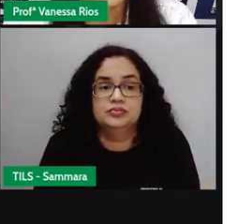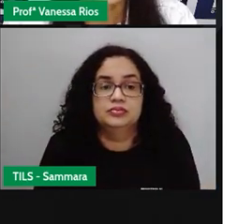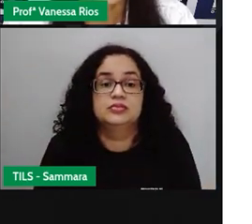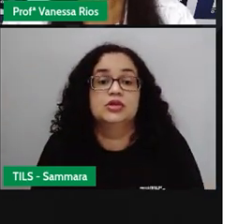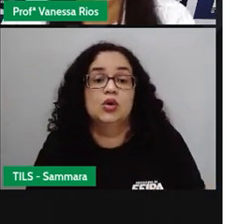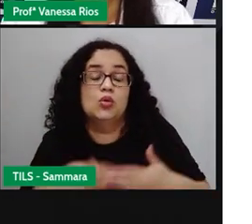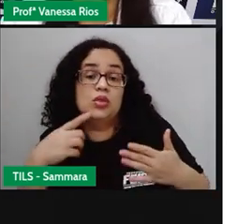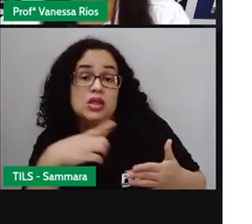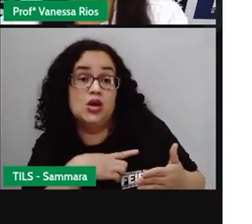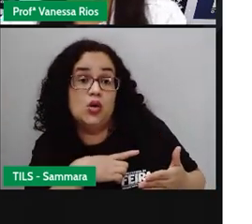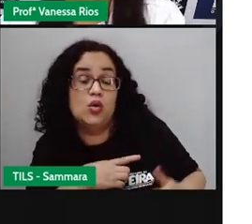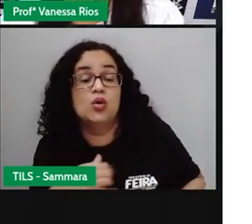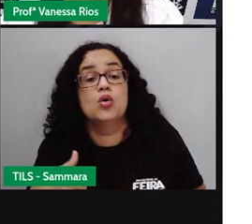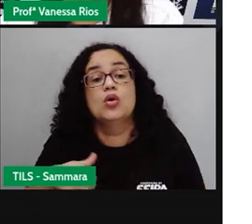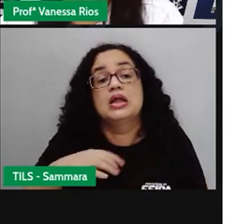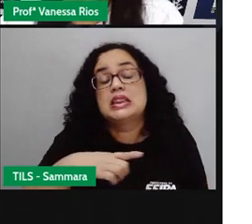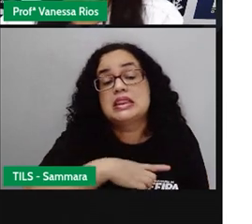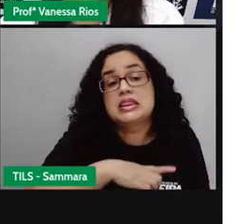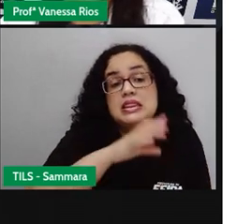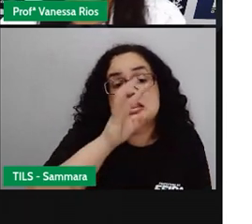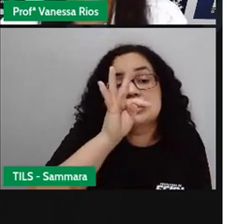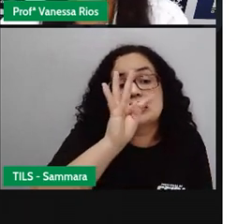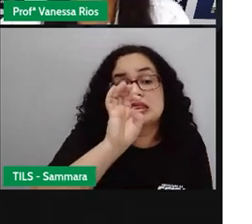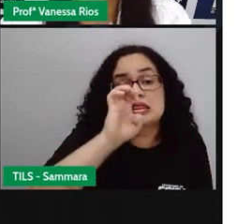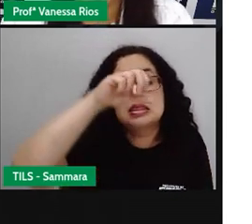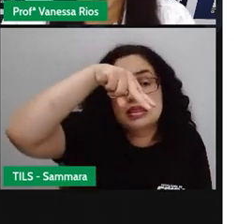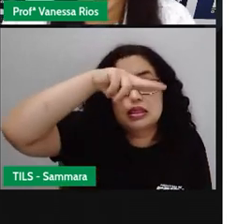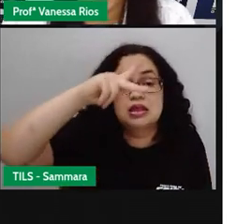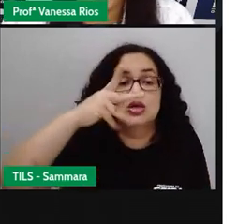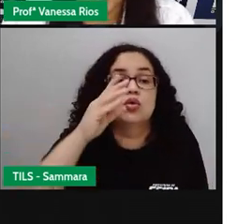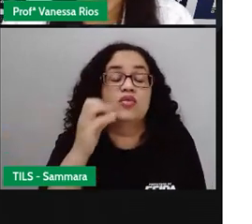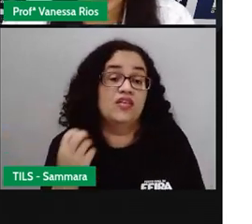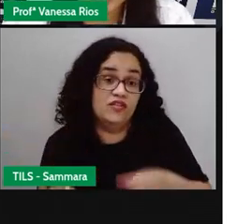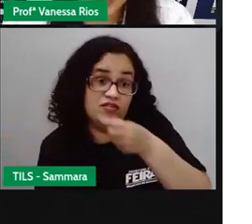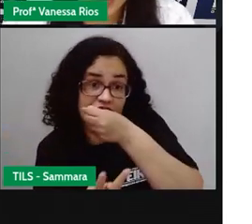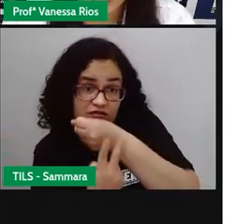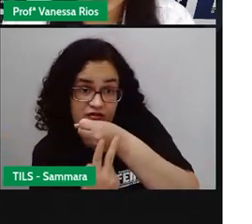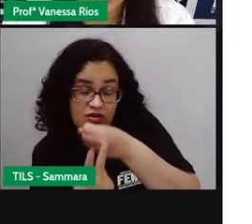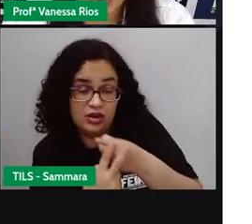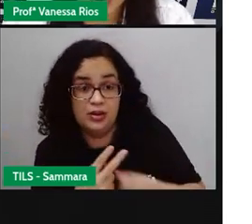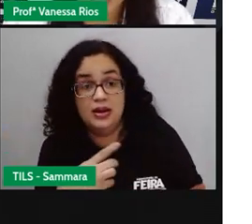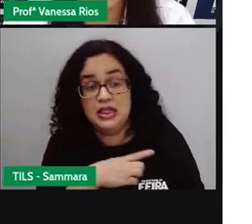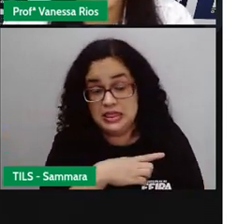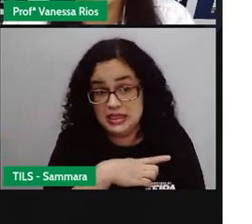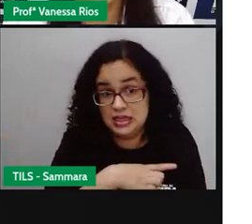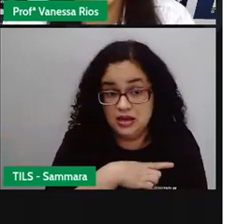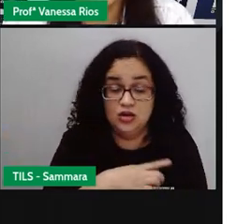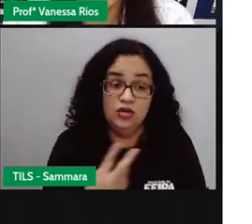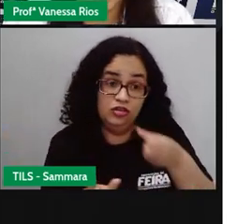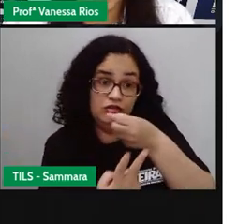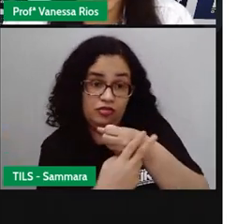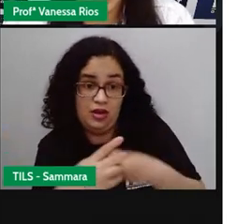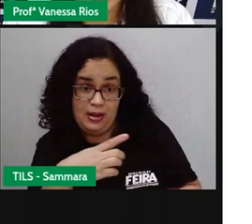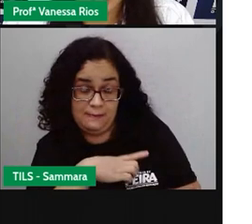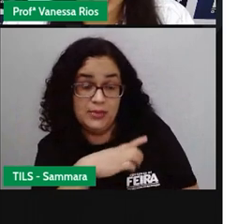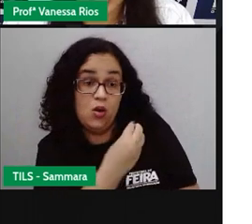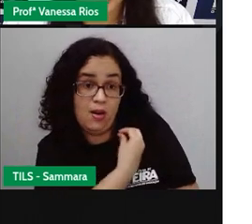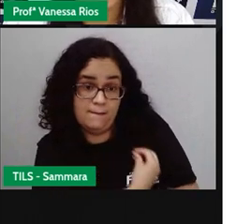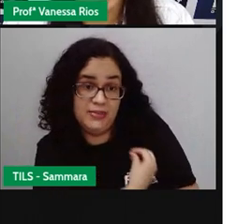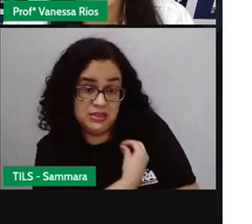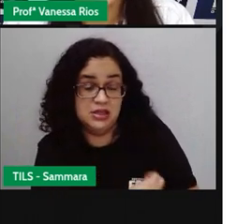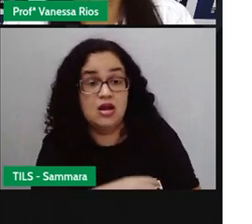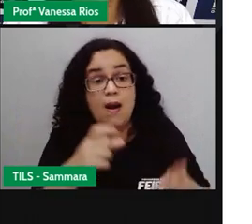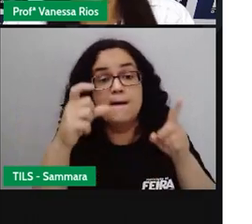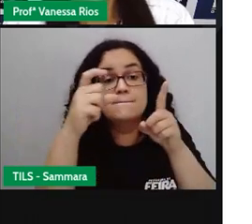Quando eu tenho uns oito anos. Então, se a gente coloca o verbo ter, né? No tempo presente,